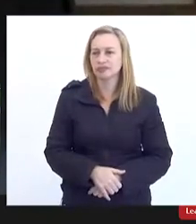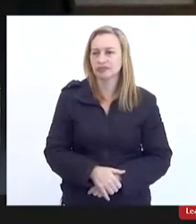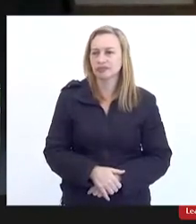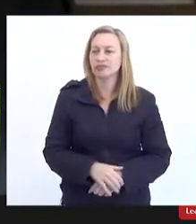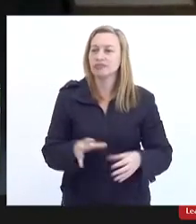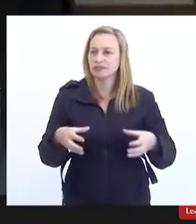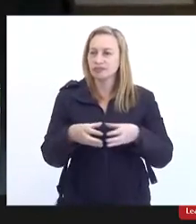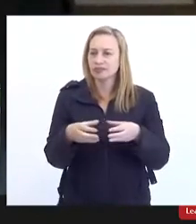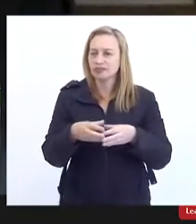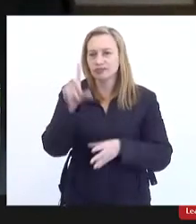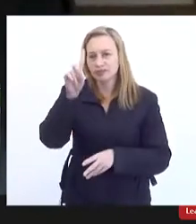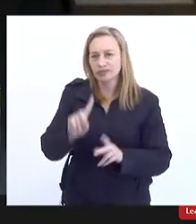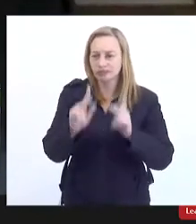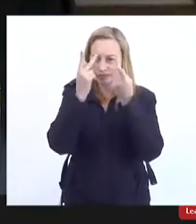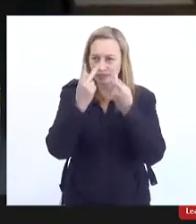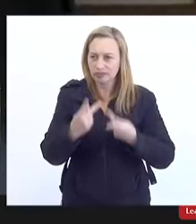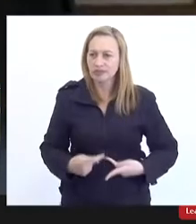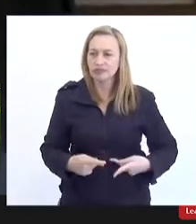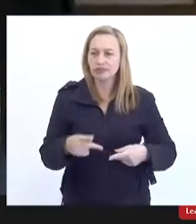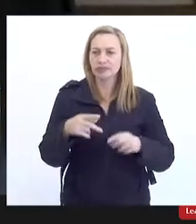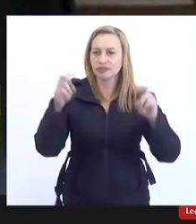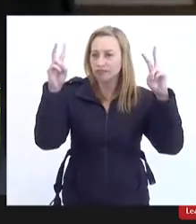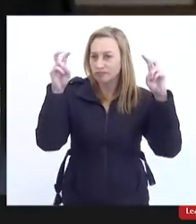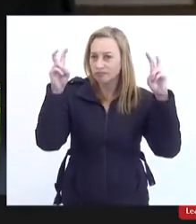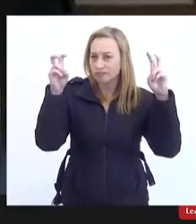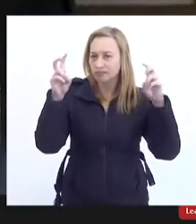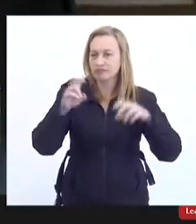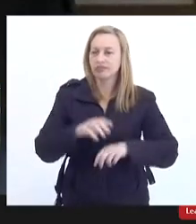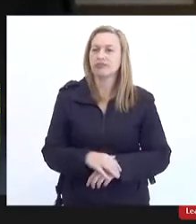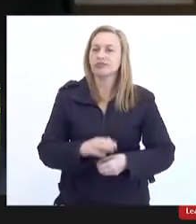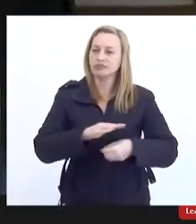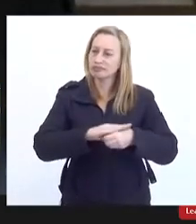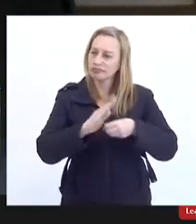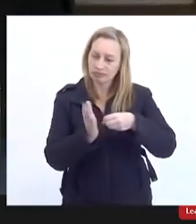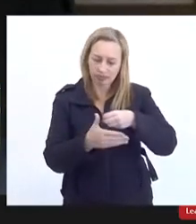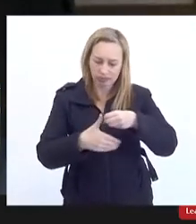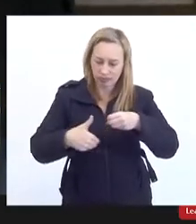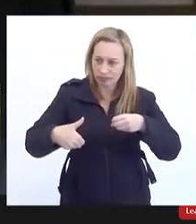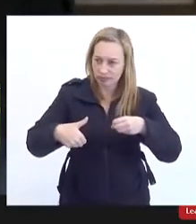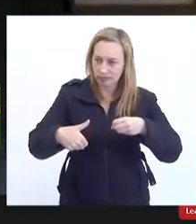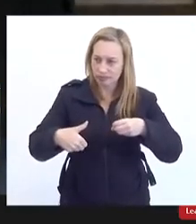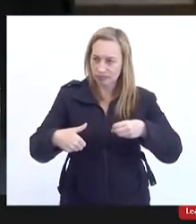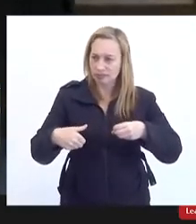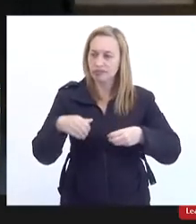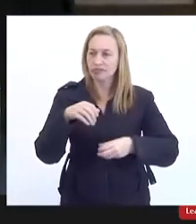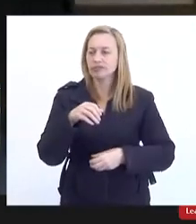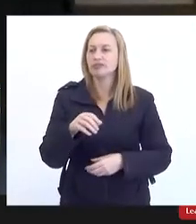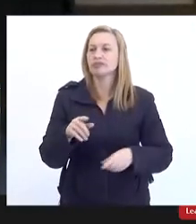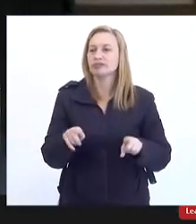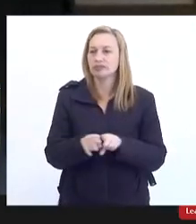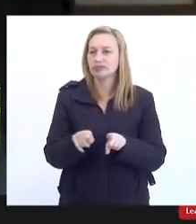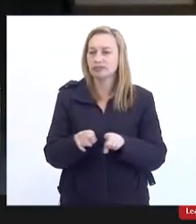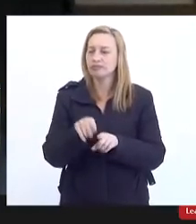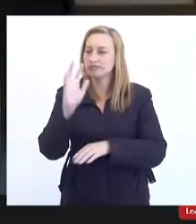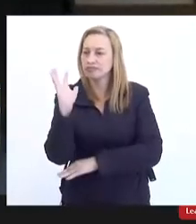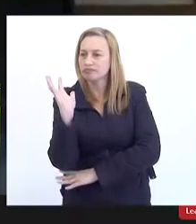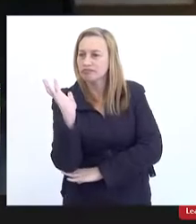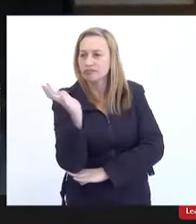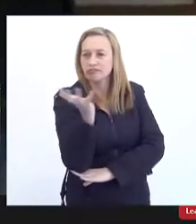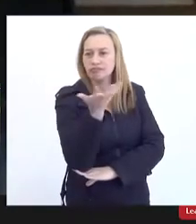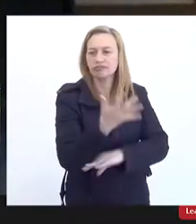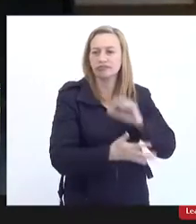Comissão de Direitos Humanos trazer o tema do saneamento barra meio ambiente. Isso é